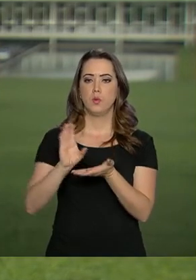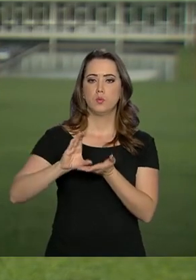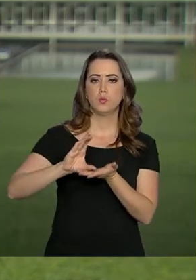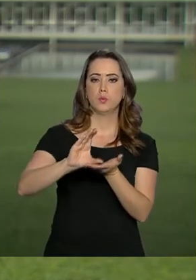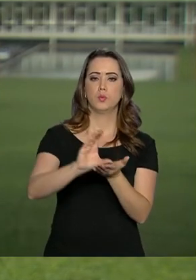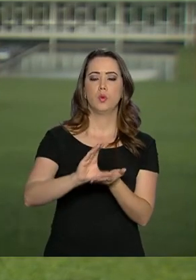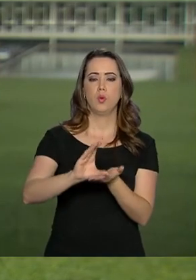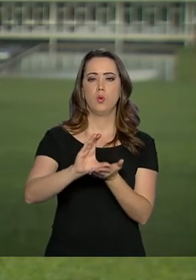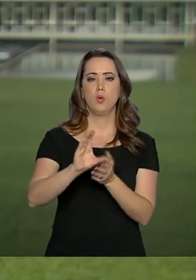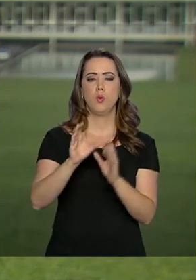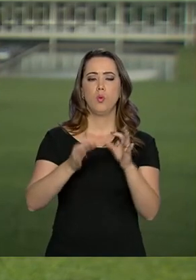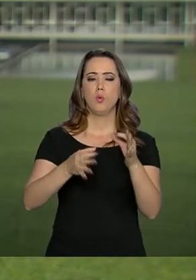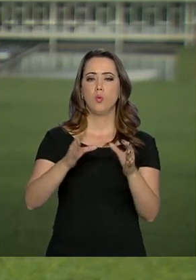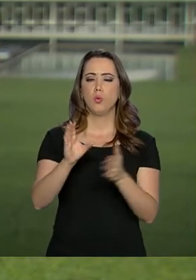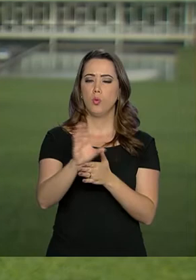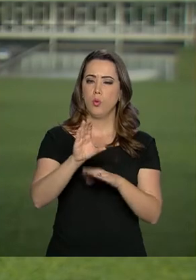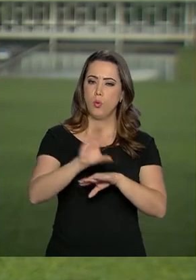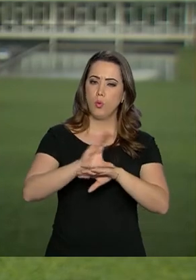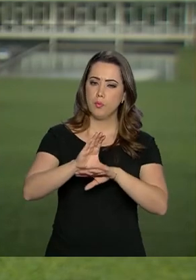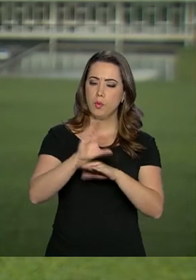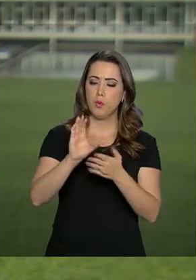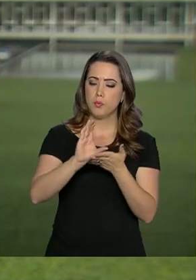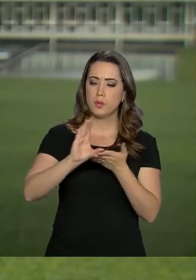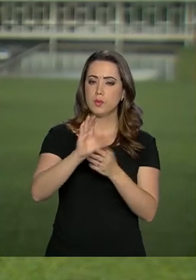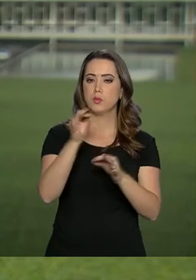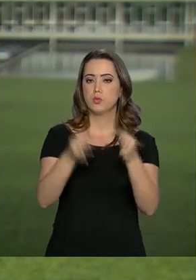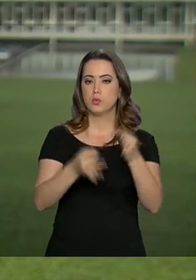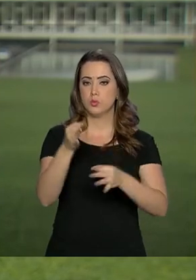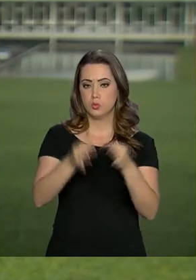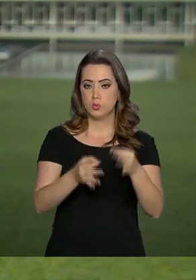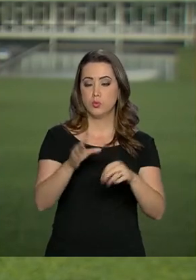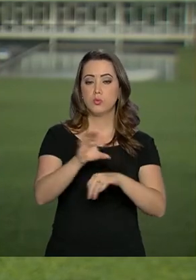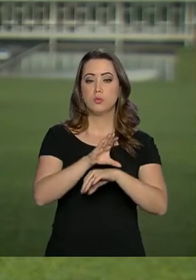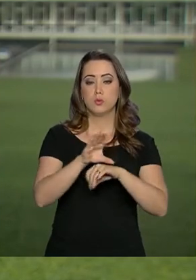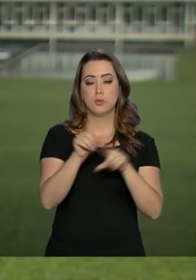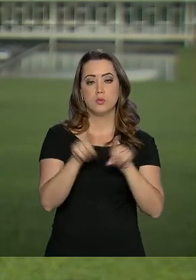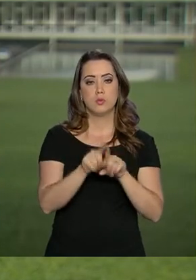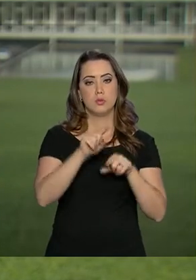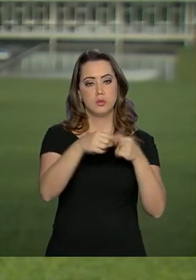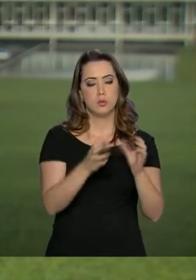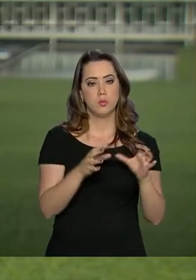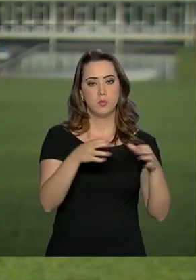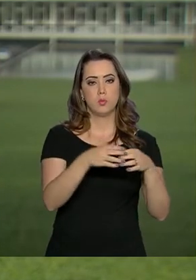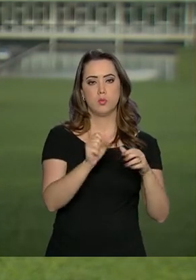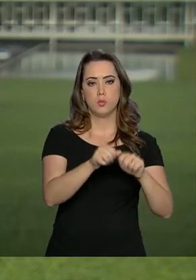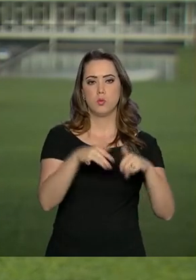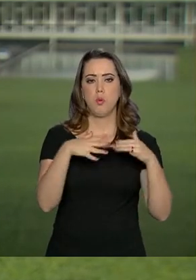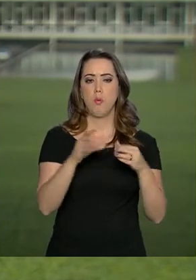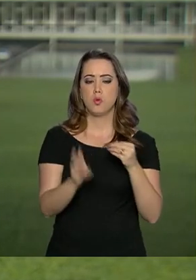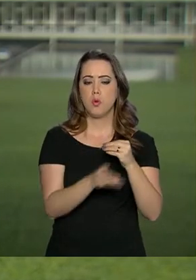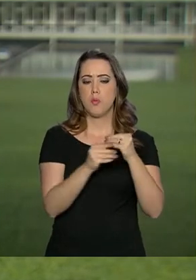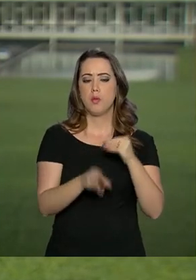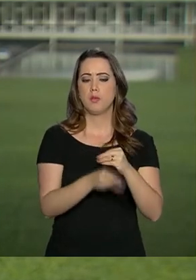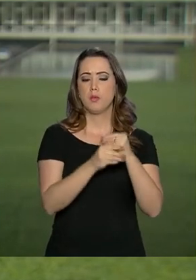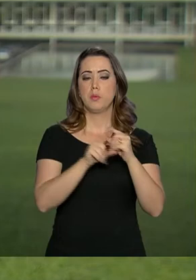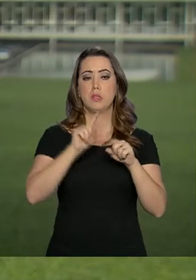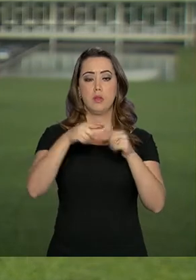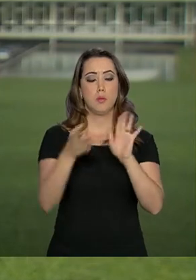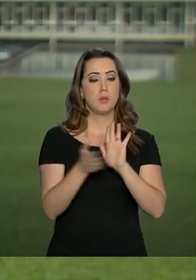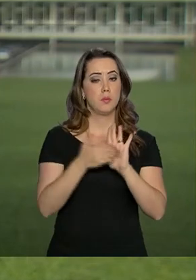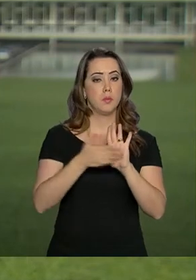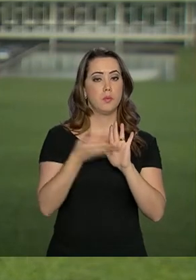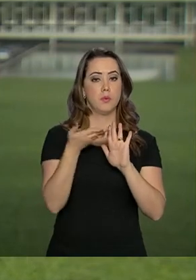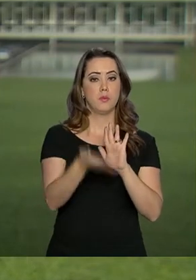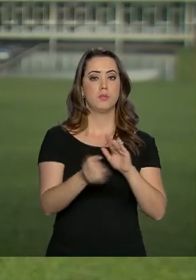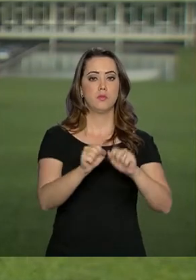Constituição e Justiça. E por uma comissão especial, momento em que os deputados podem sugerir emendas. Depois, a proposta